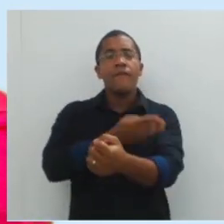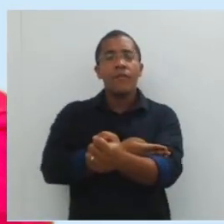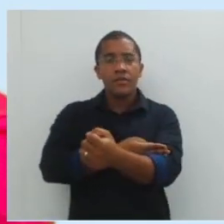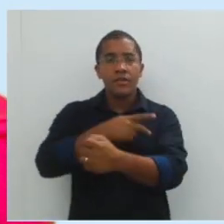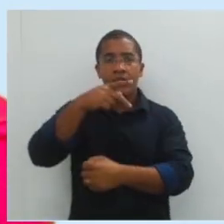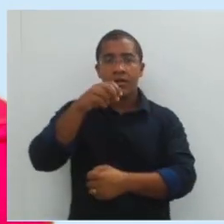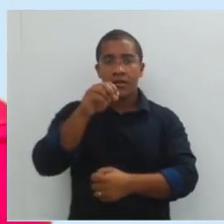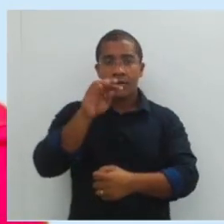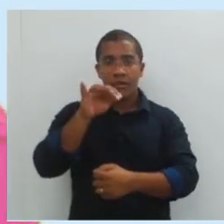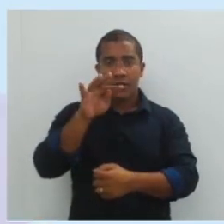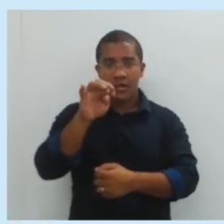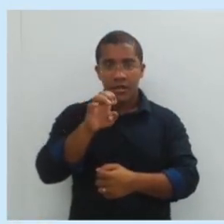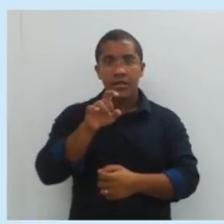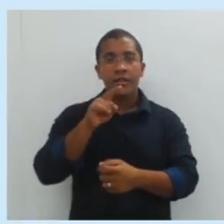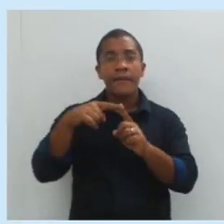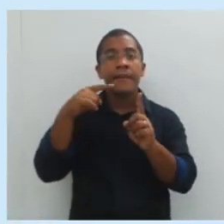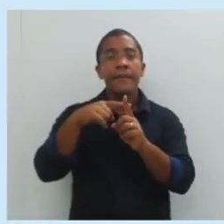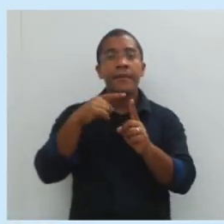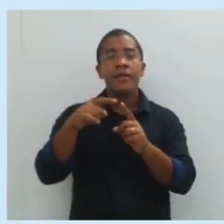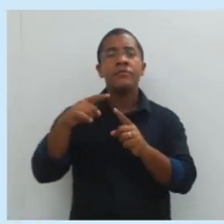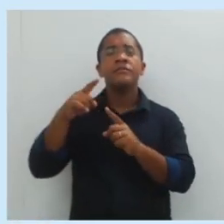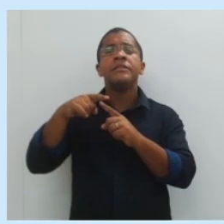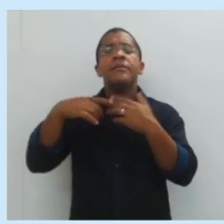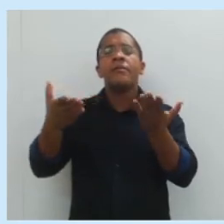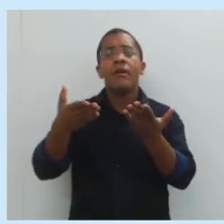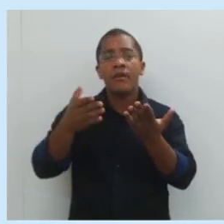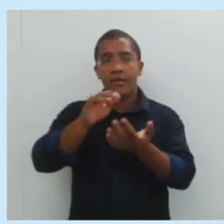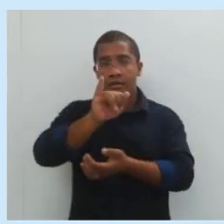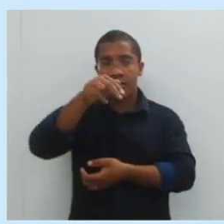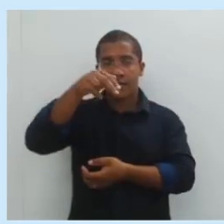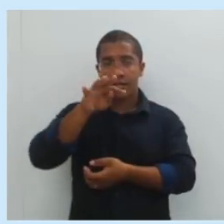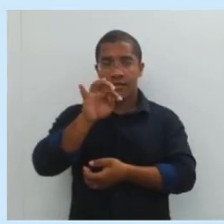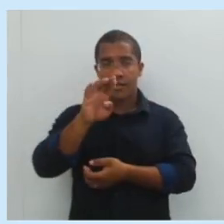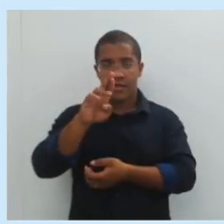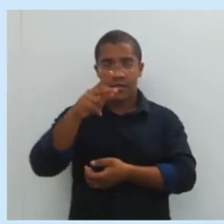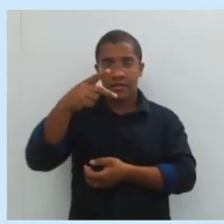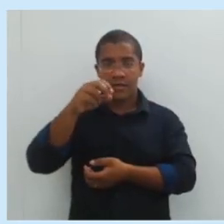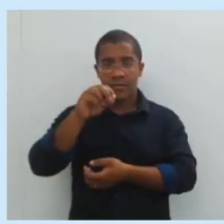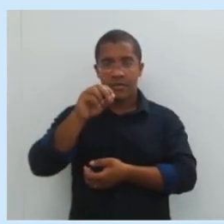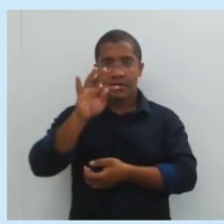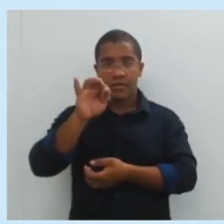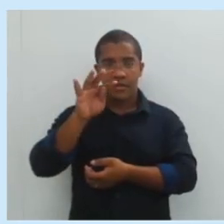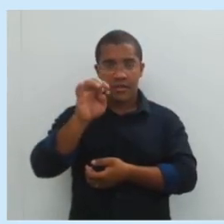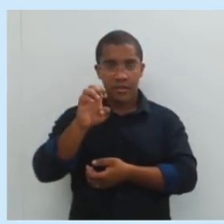potente fica no meio, qual é o tipo de alavanca interpotente?